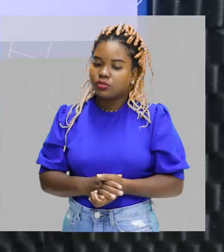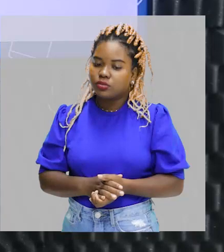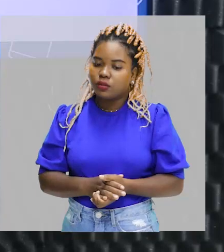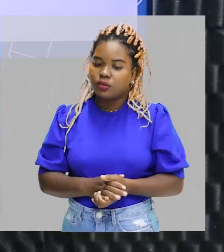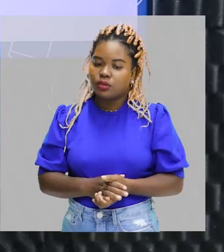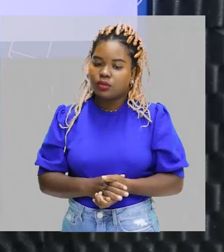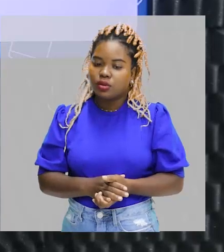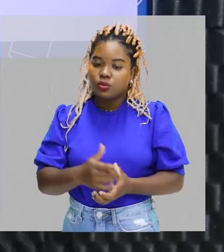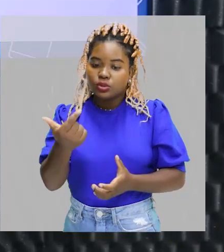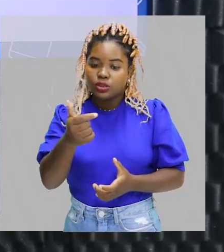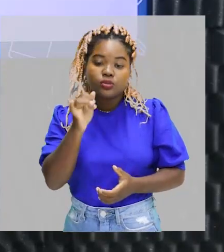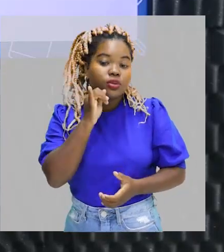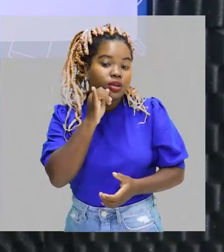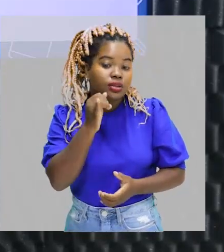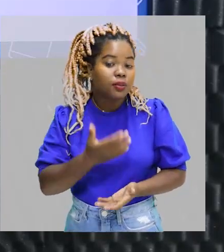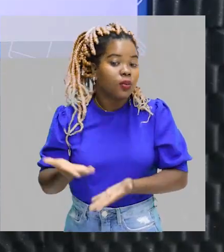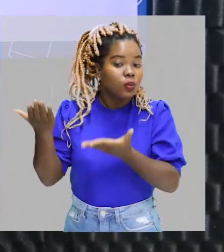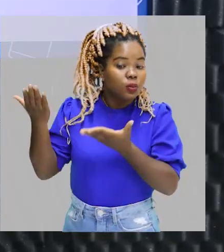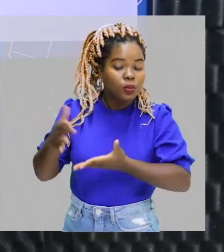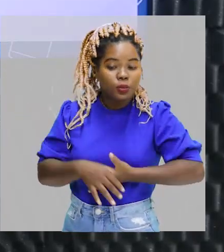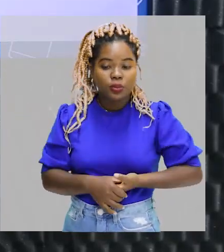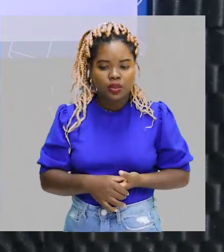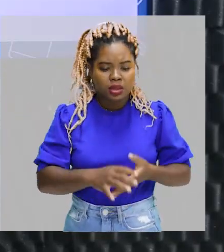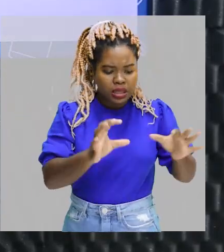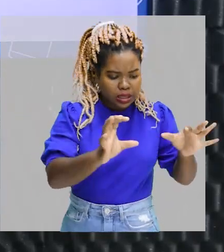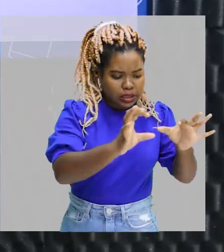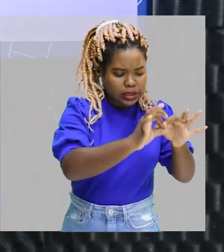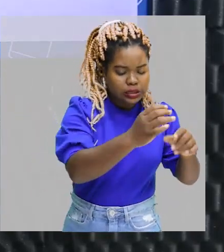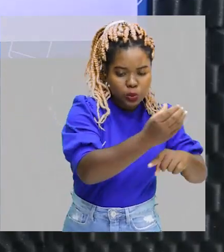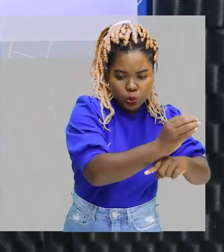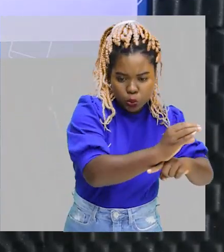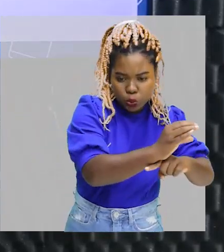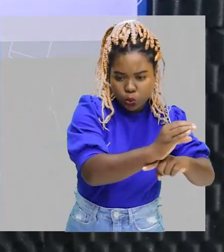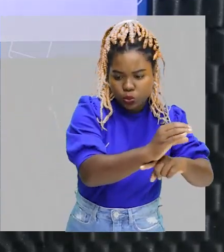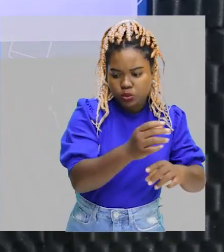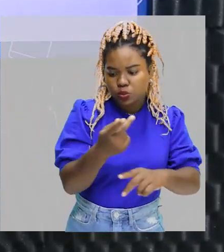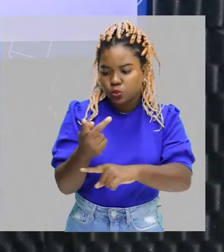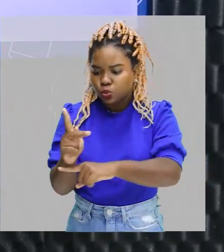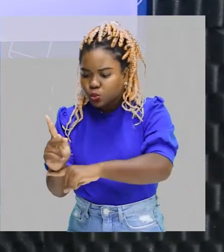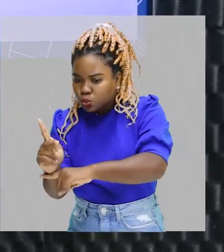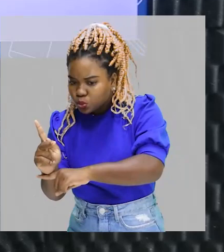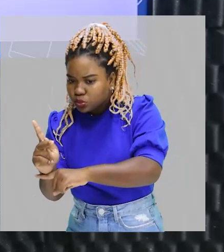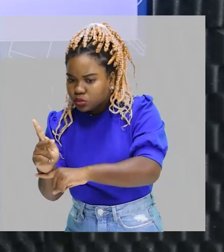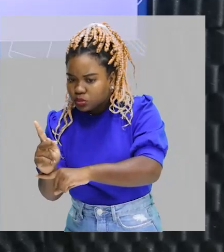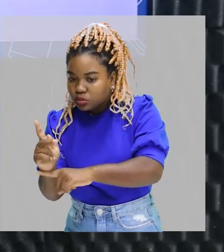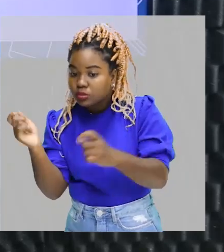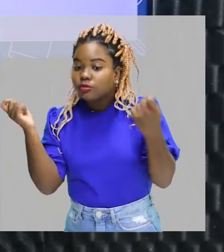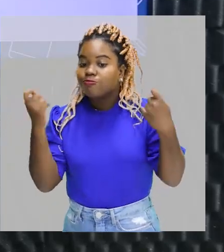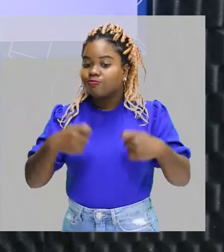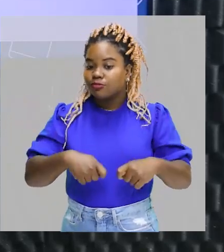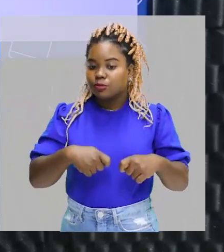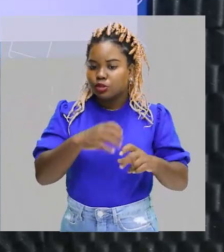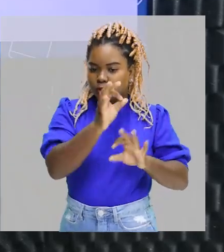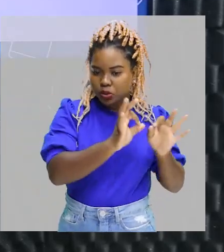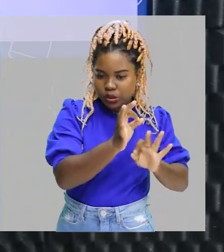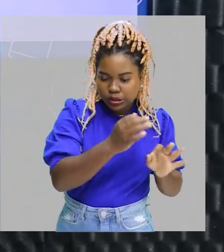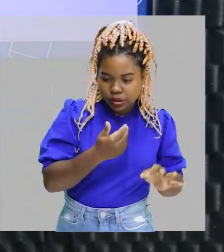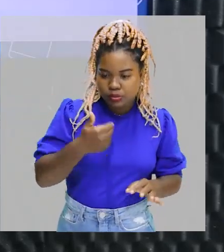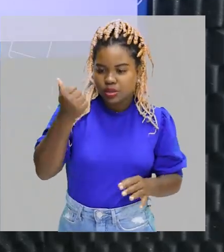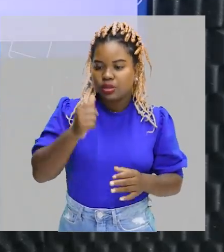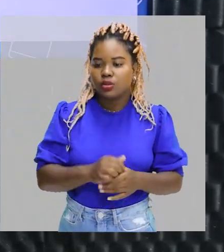certo? Ou seja, aquelas ligações dos carbonos com os hidrogênios, né? Eu posso omitir.